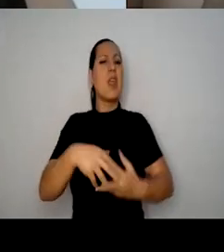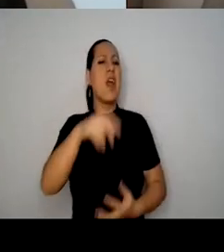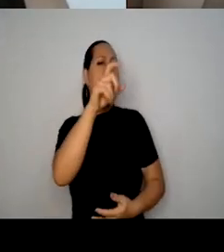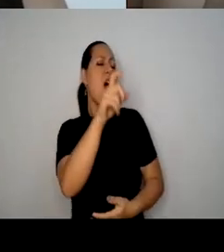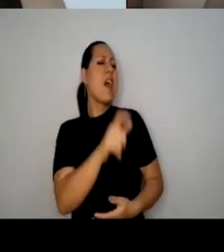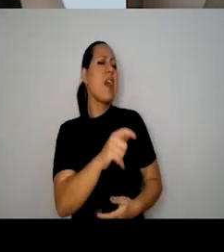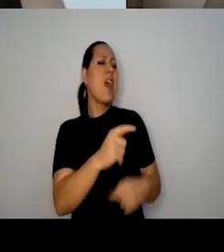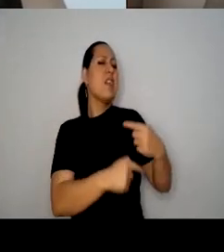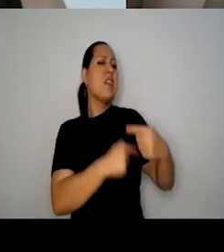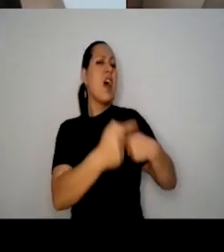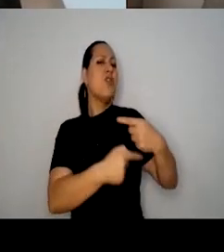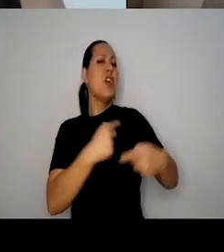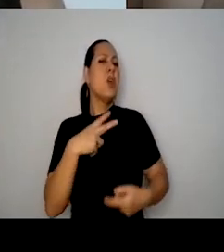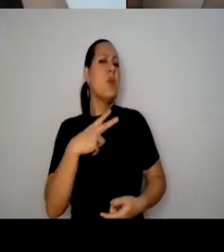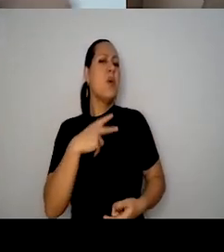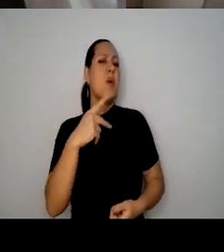se beneficia dessa,